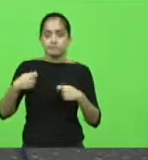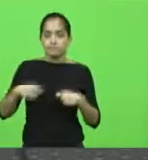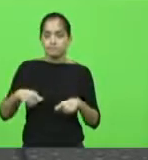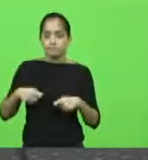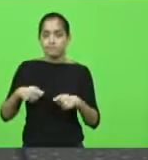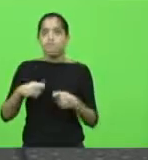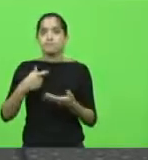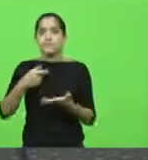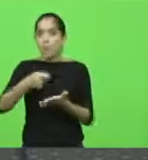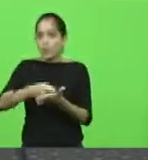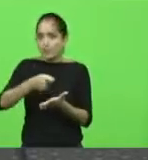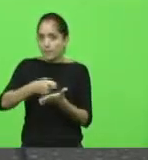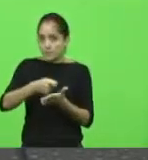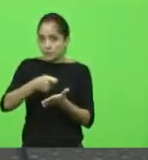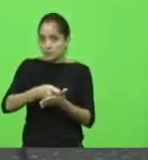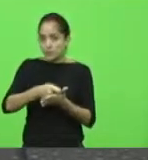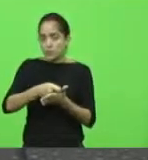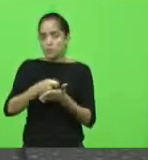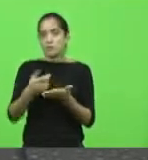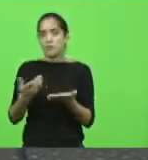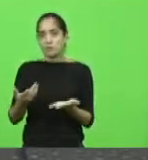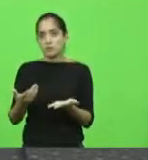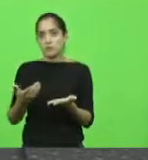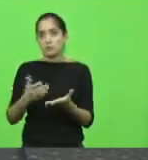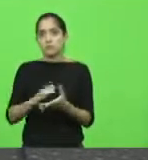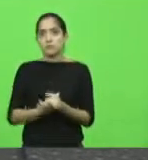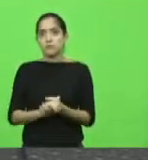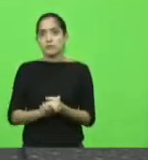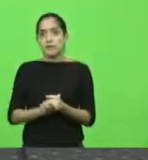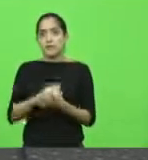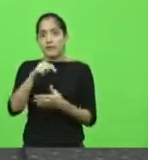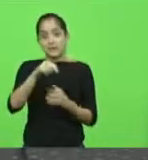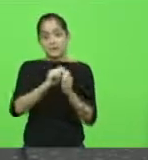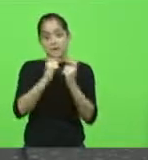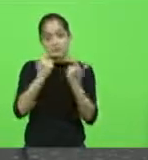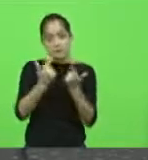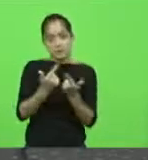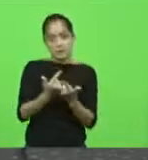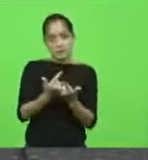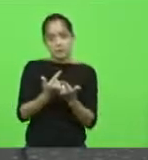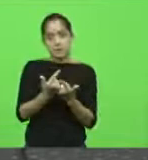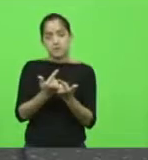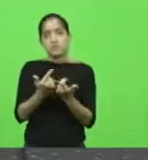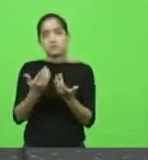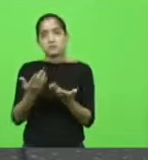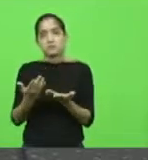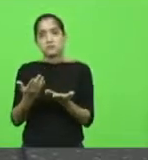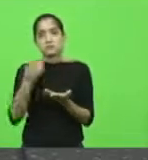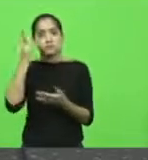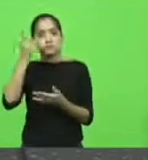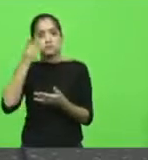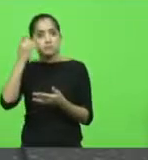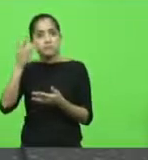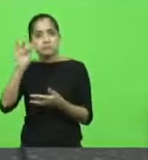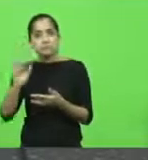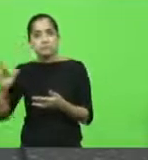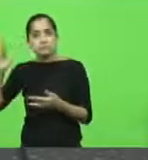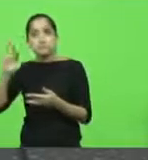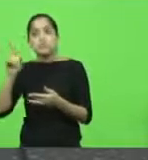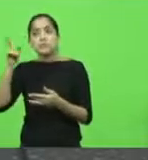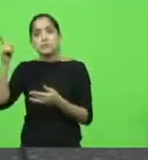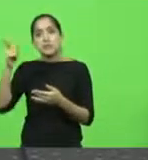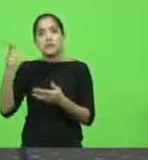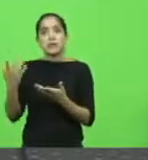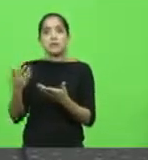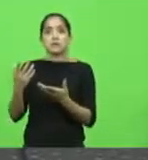obrigatória a posição, no caso da Assembleia Legislativa, se se tratasse de um deputado federal, seria da Câmara dos